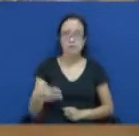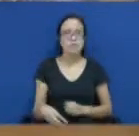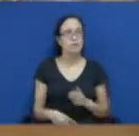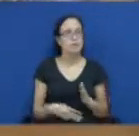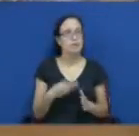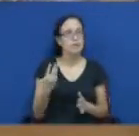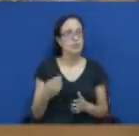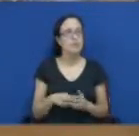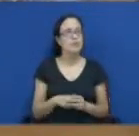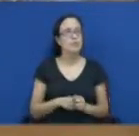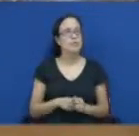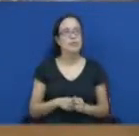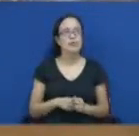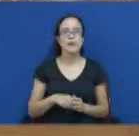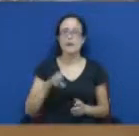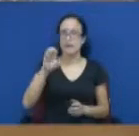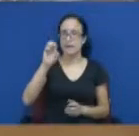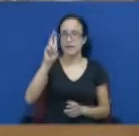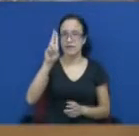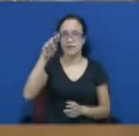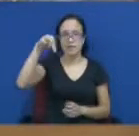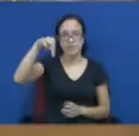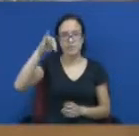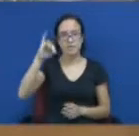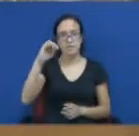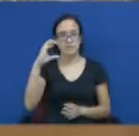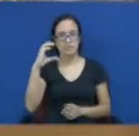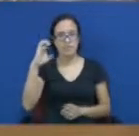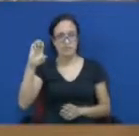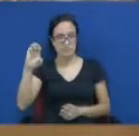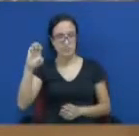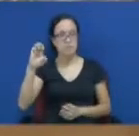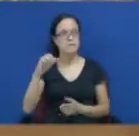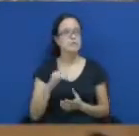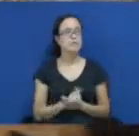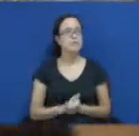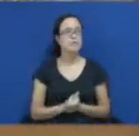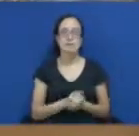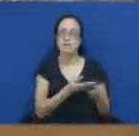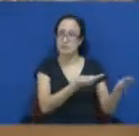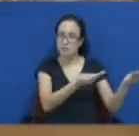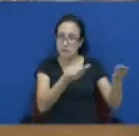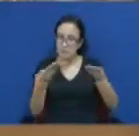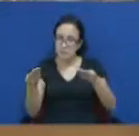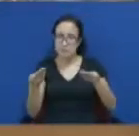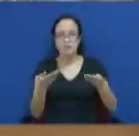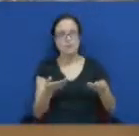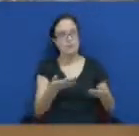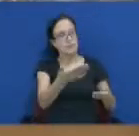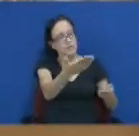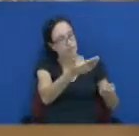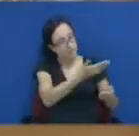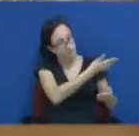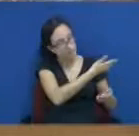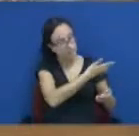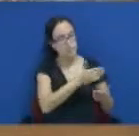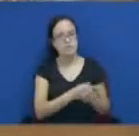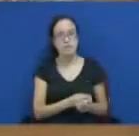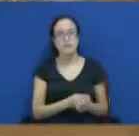Eu peço para que o vereador Jorge passe a adentrar ao plenário a senhora Eunice Lopes, que é diretora do Sindicel.